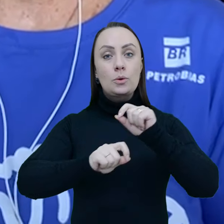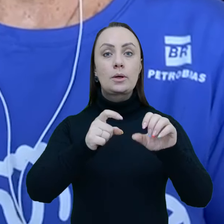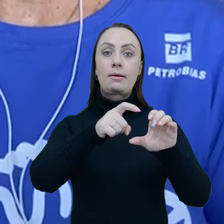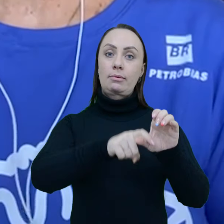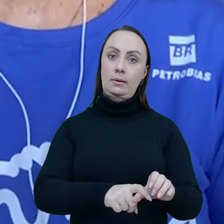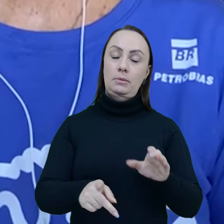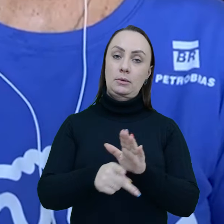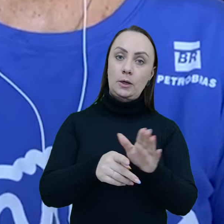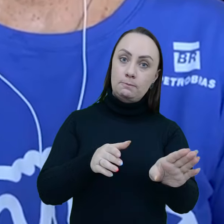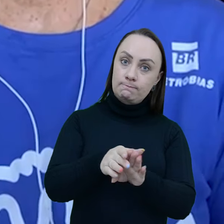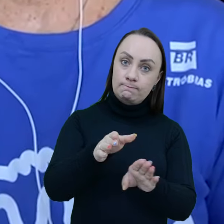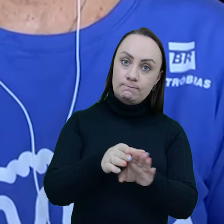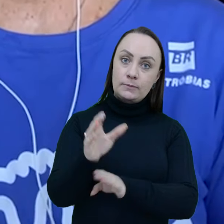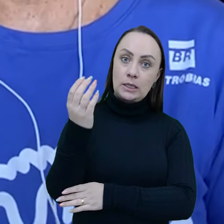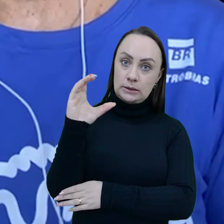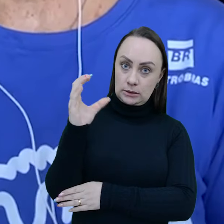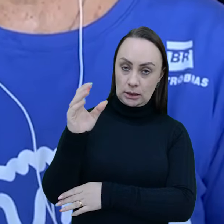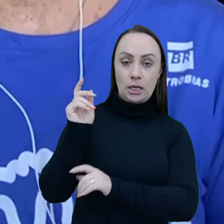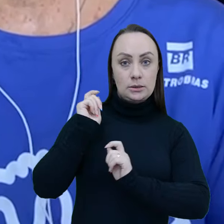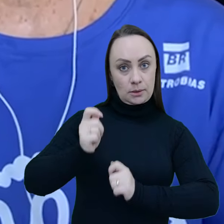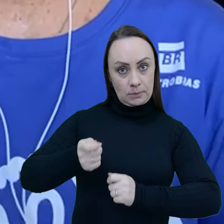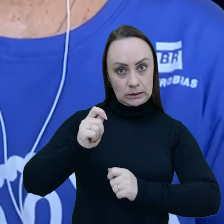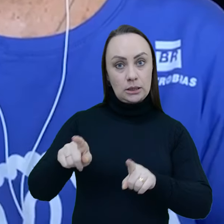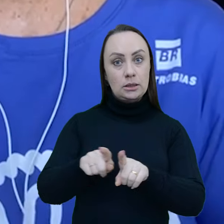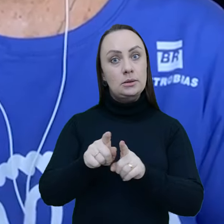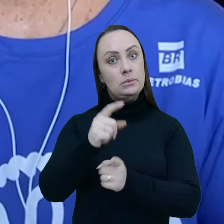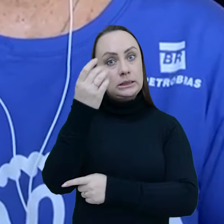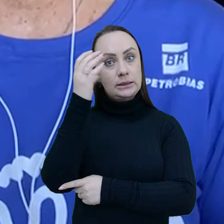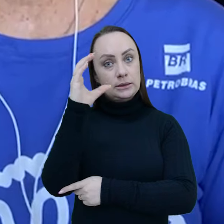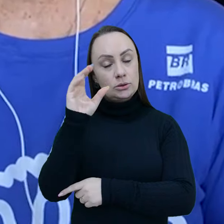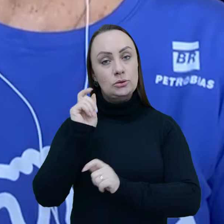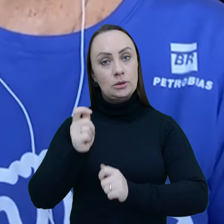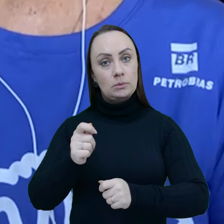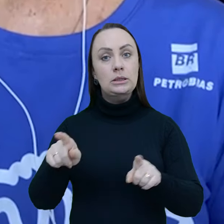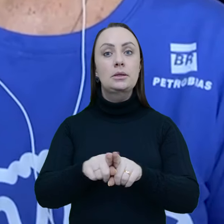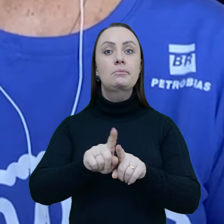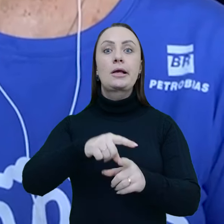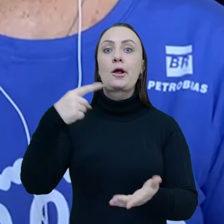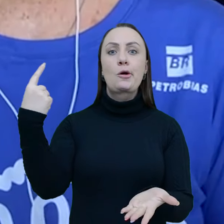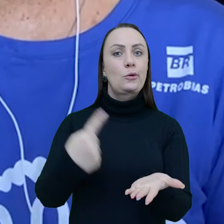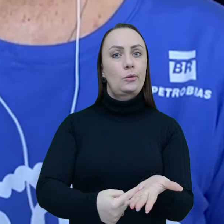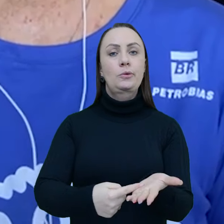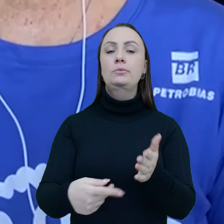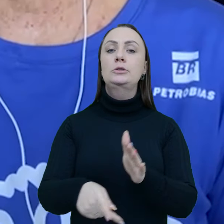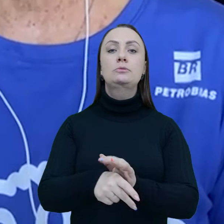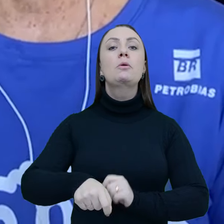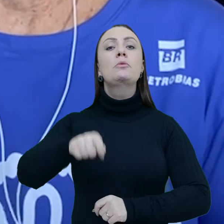depende de recomendações feitas pela ciência pesqueira, pelos cientistas pesqueiros, compromisso de todos que participam na